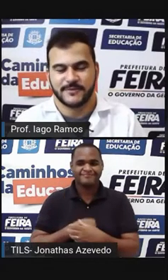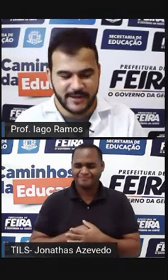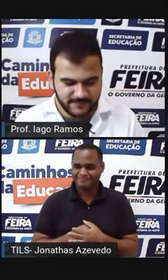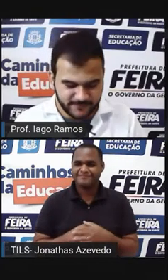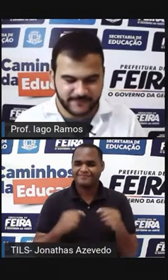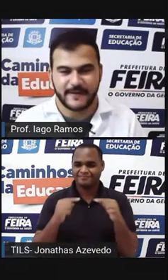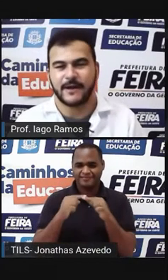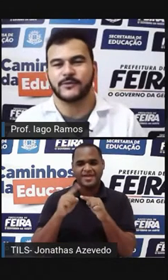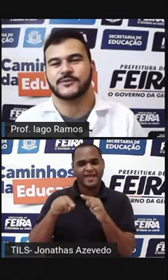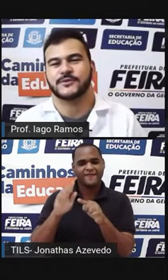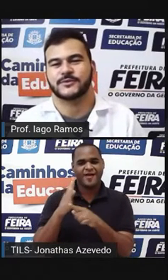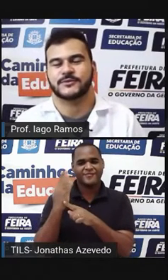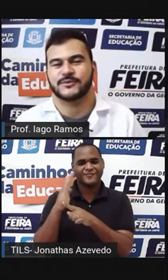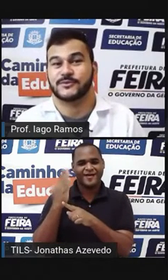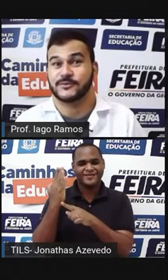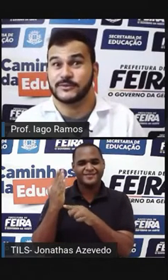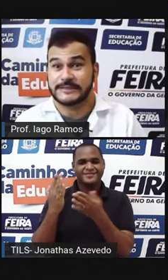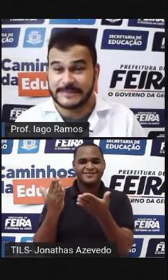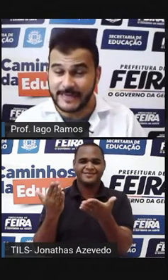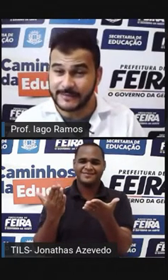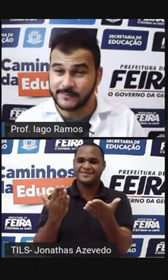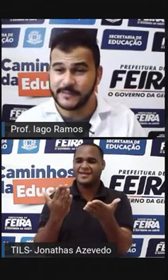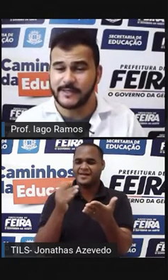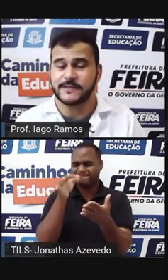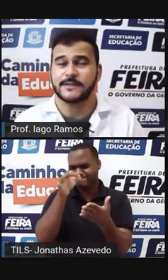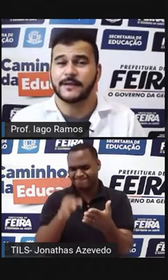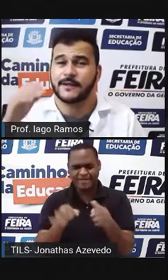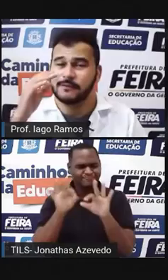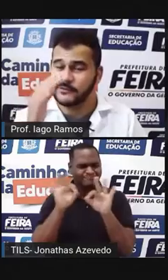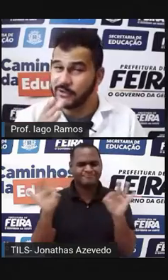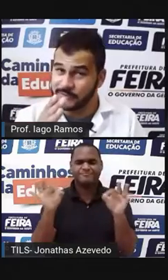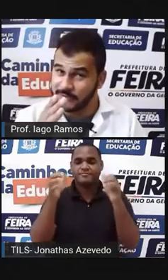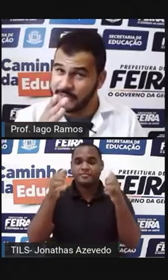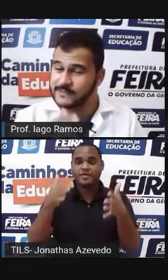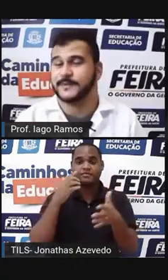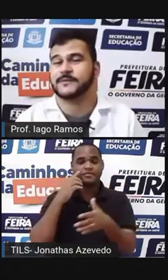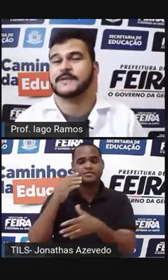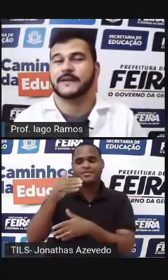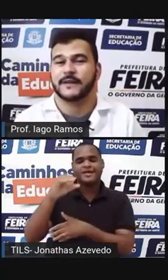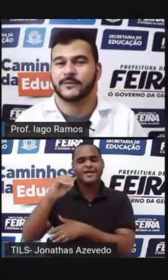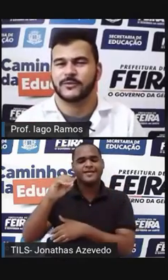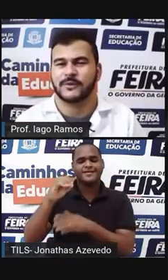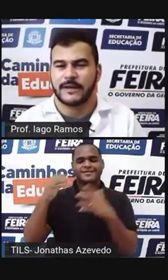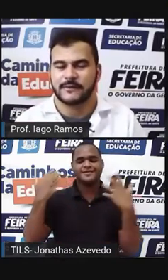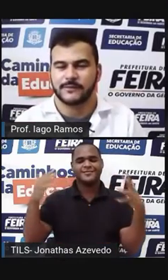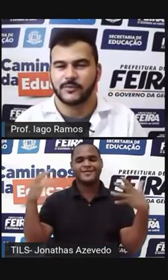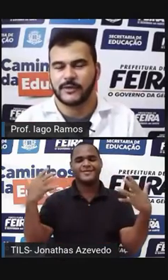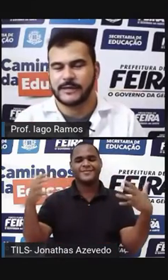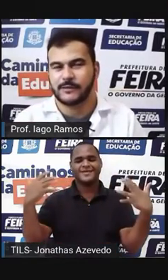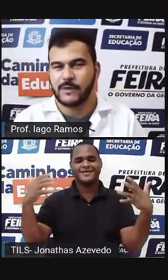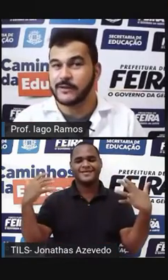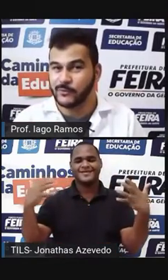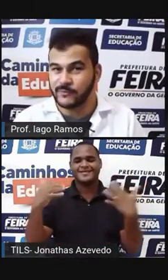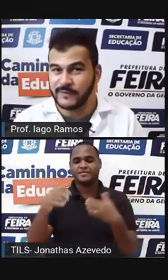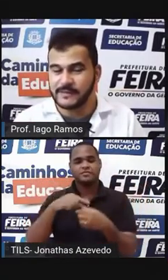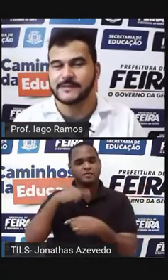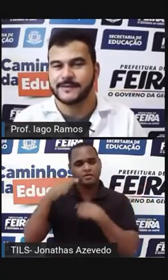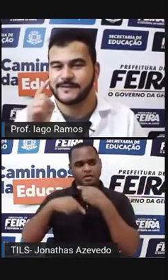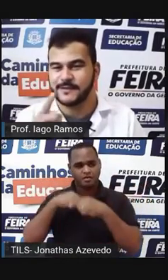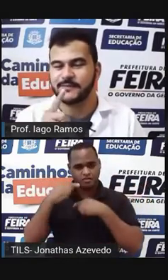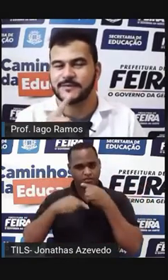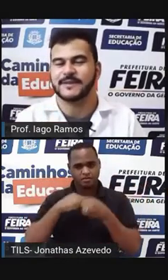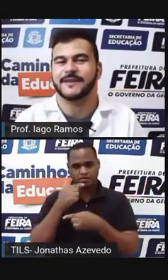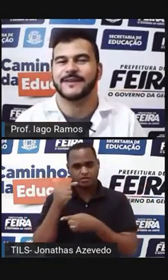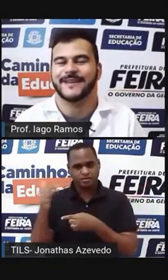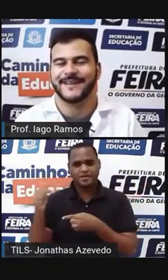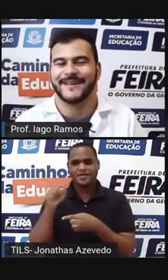Isso é falso! Exatamente! Nota 10 para você que está aí do outro lado, porque não há dúvidas